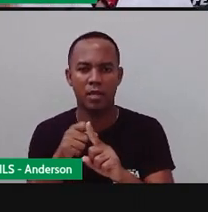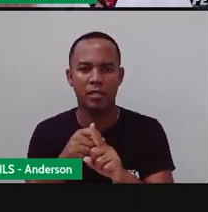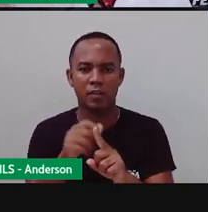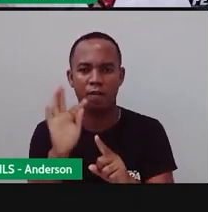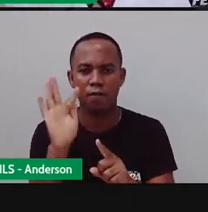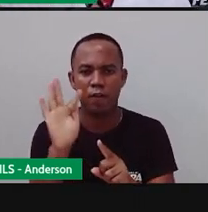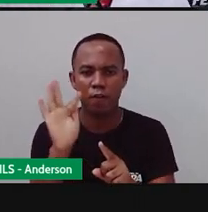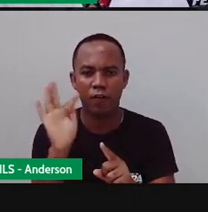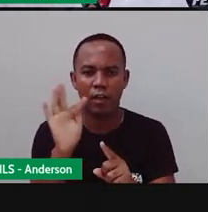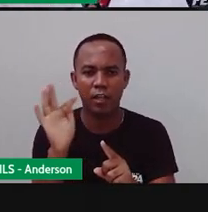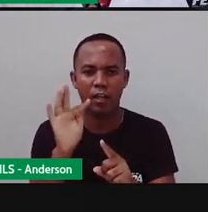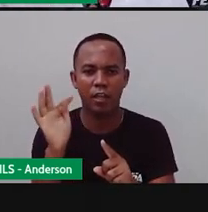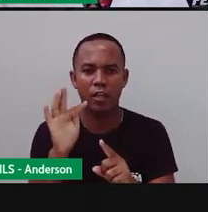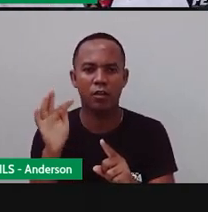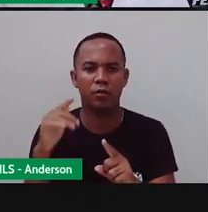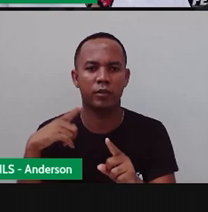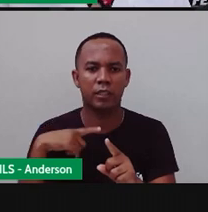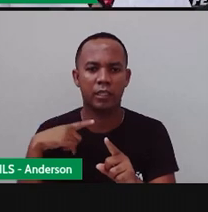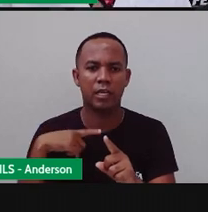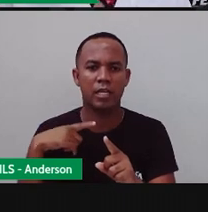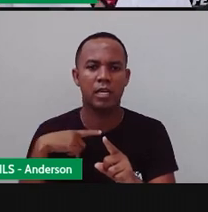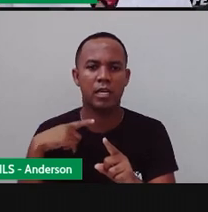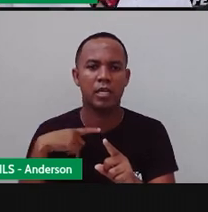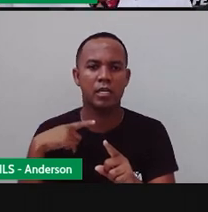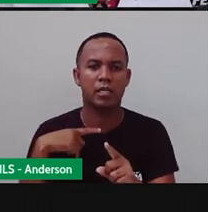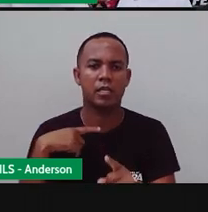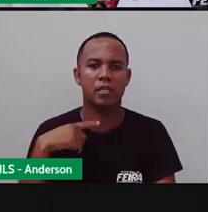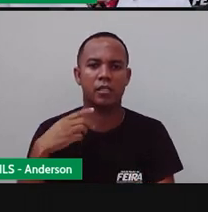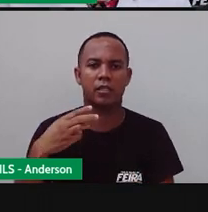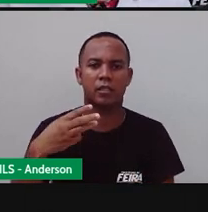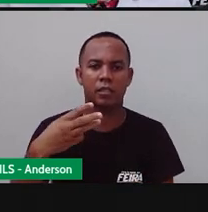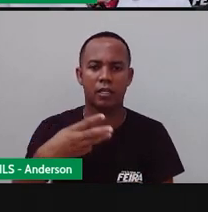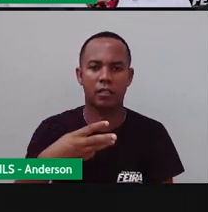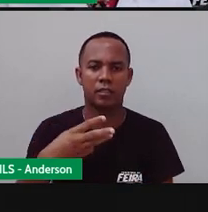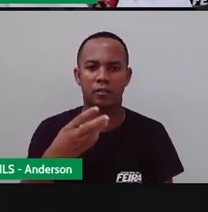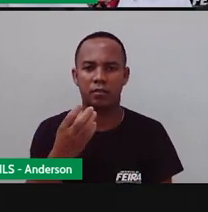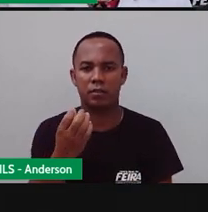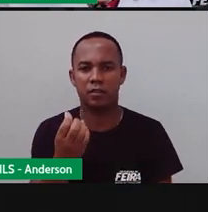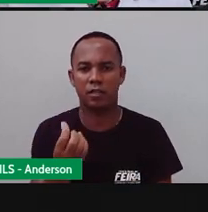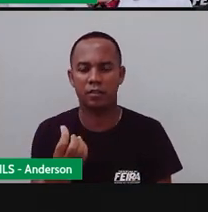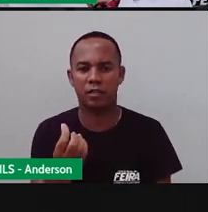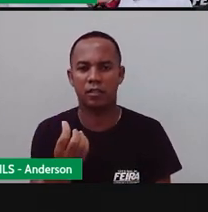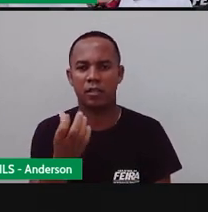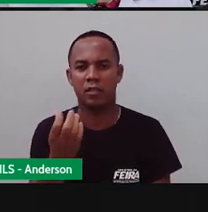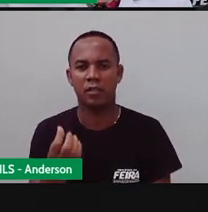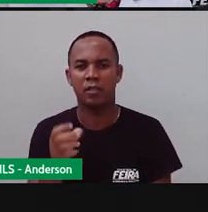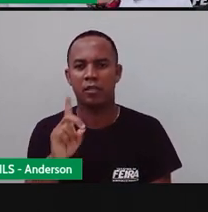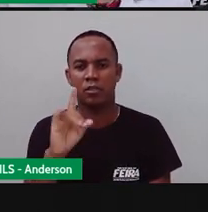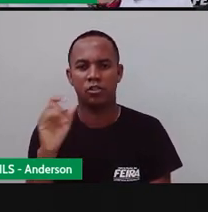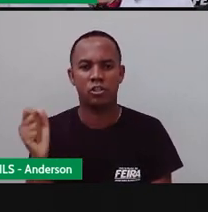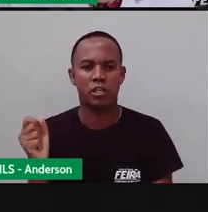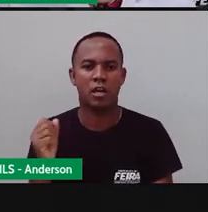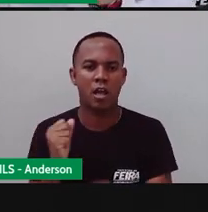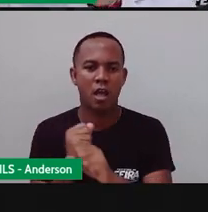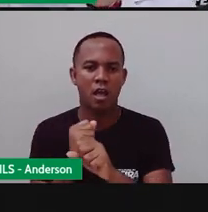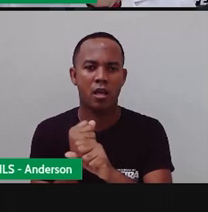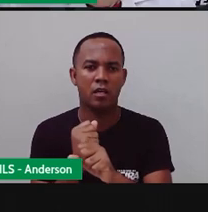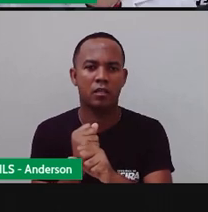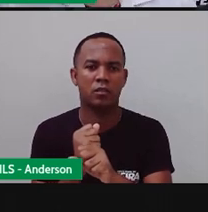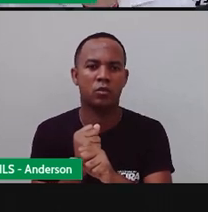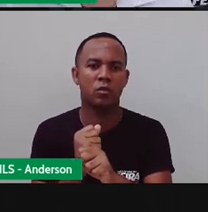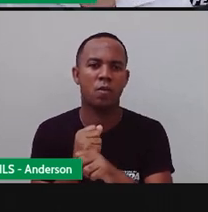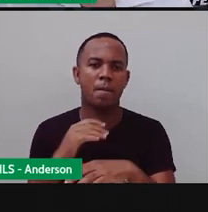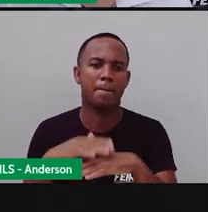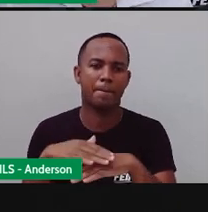366 dias, que é o nosso ano o quê? Bi-sexto. O